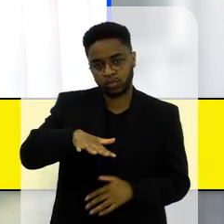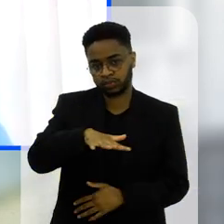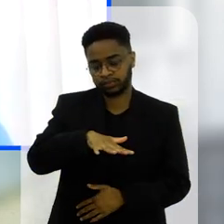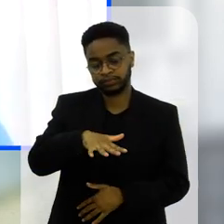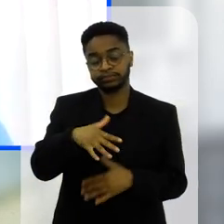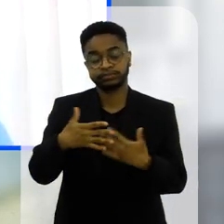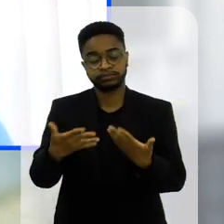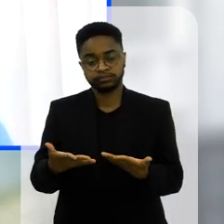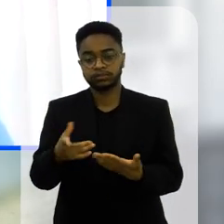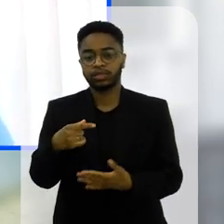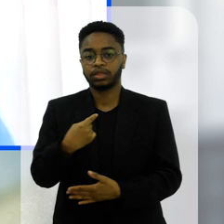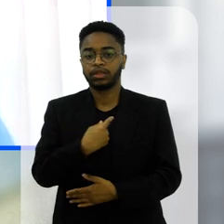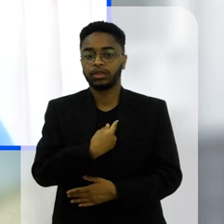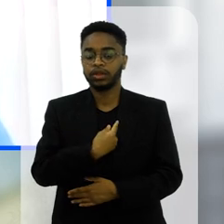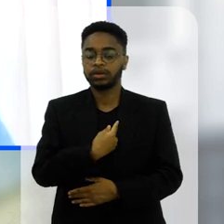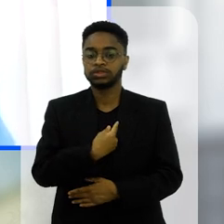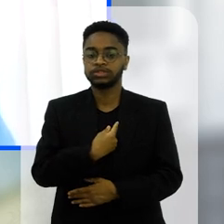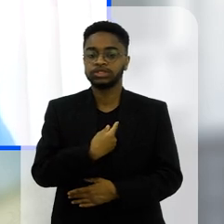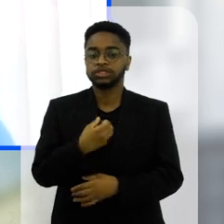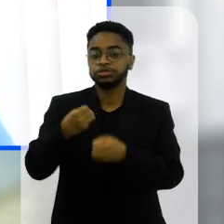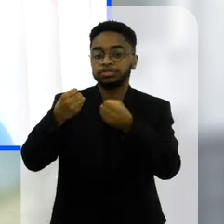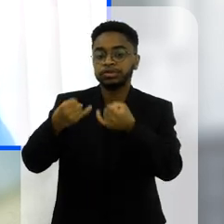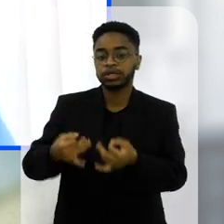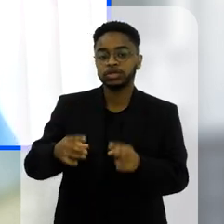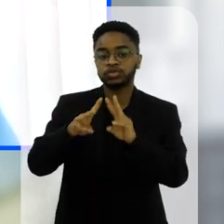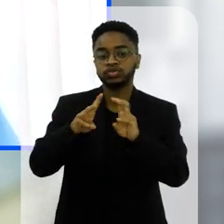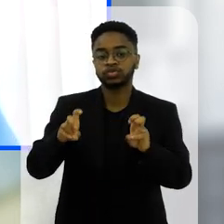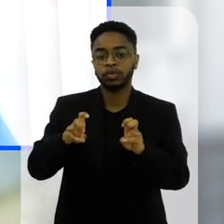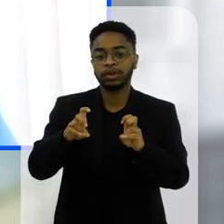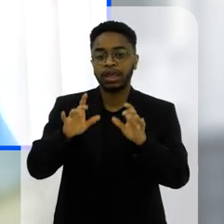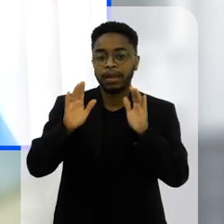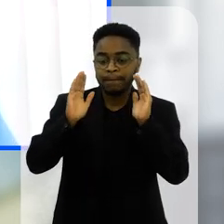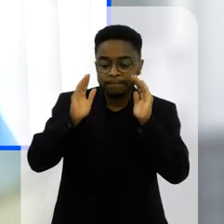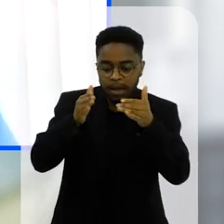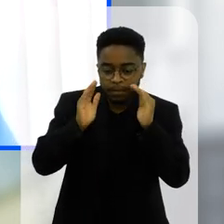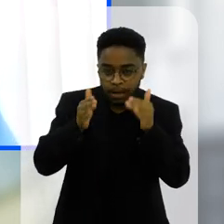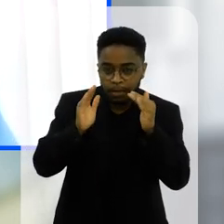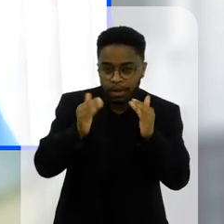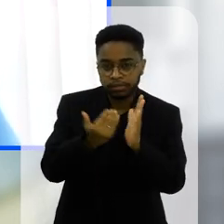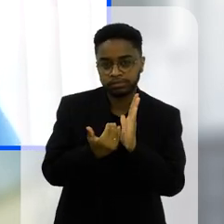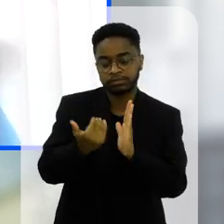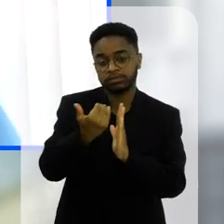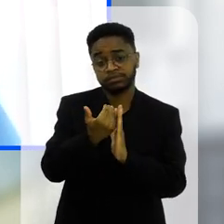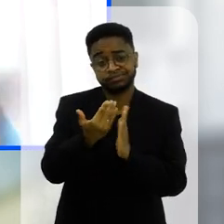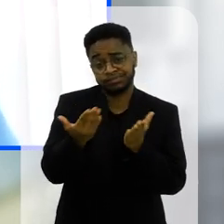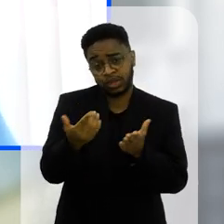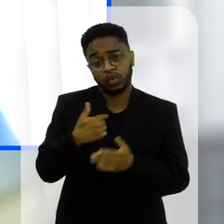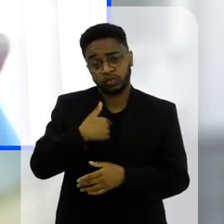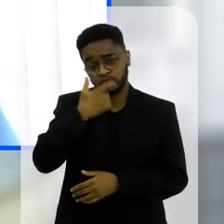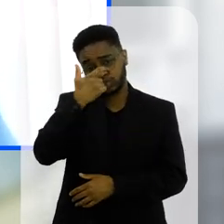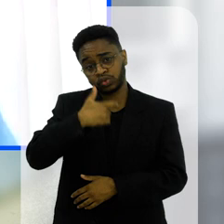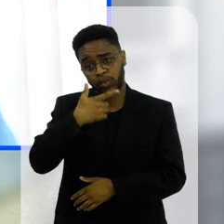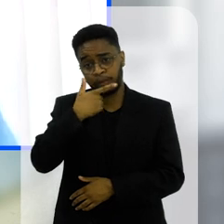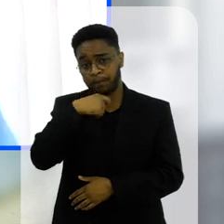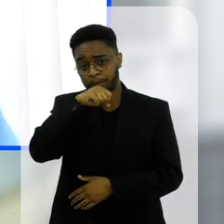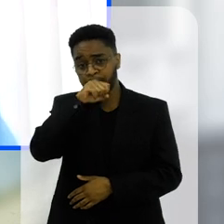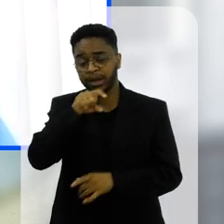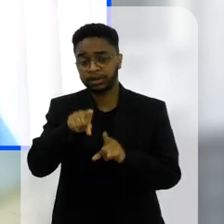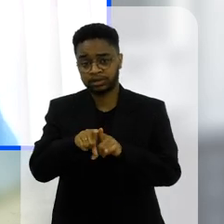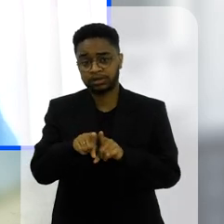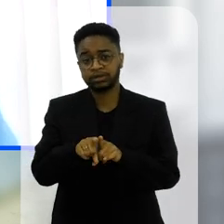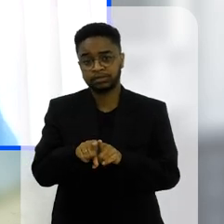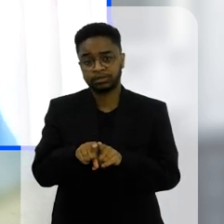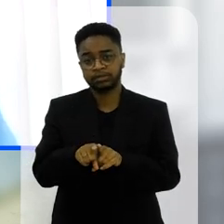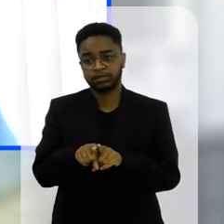né então quando a gente fala da exposição excessiva é só a gente pegar o caso eu também sou pai né falando